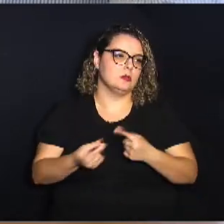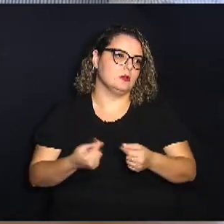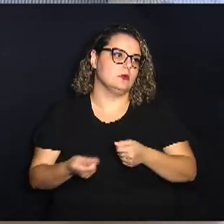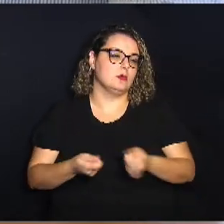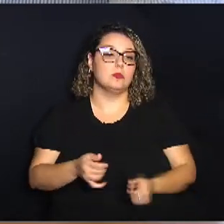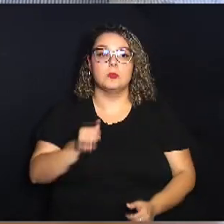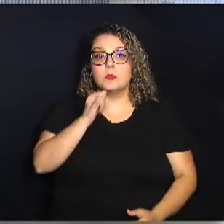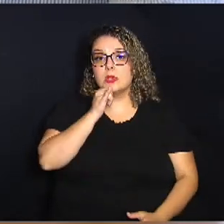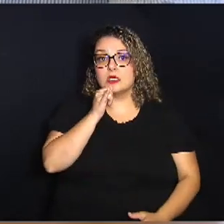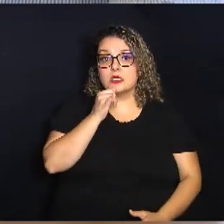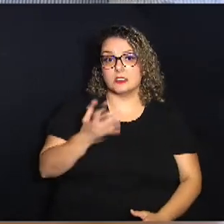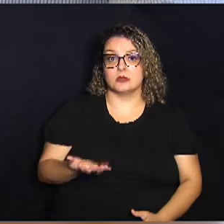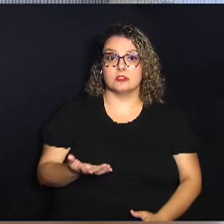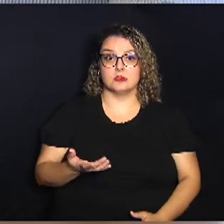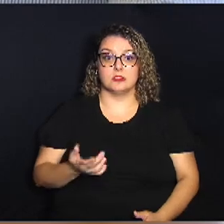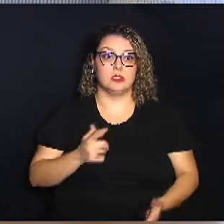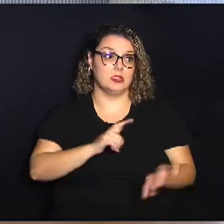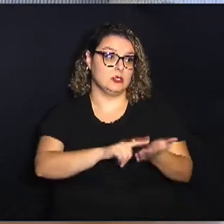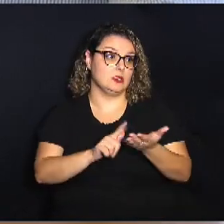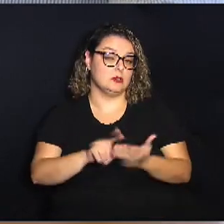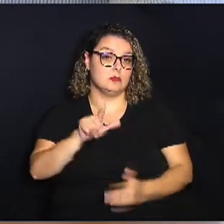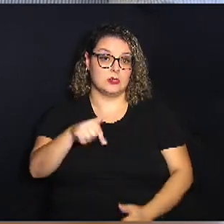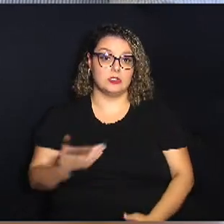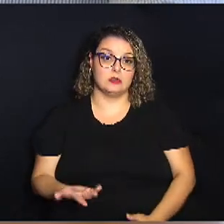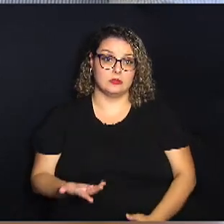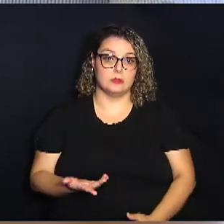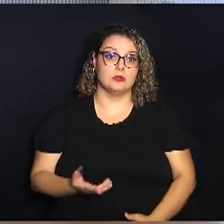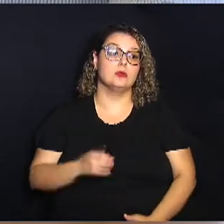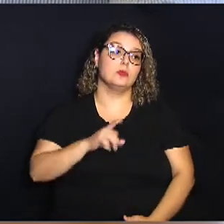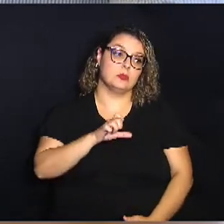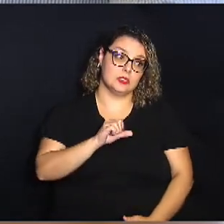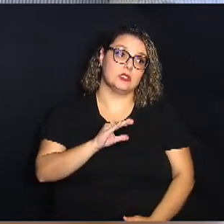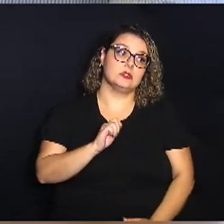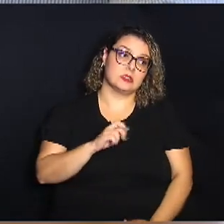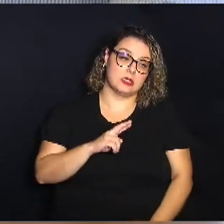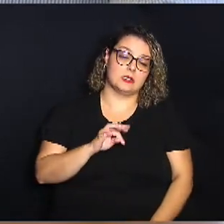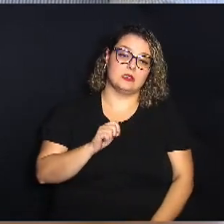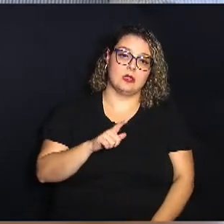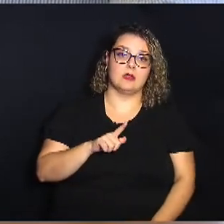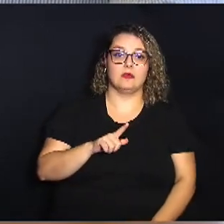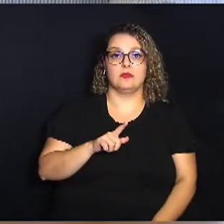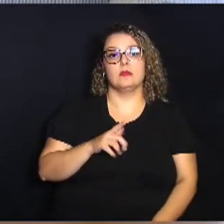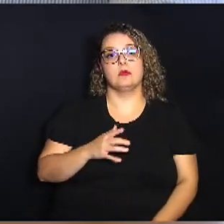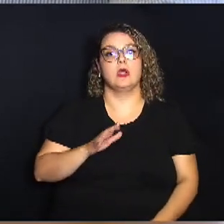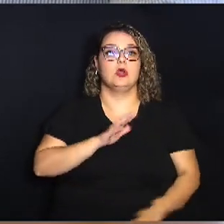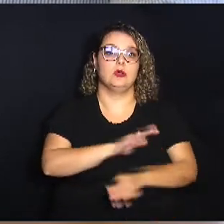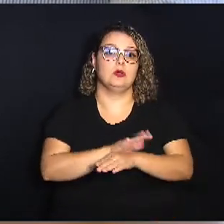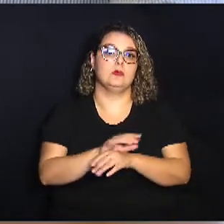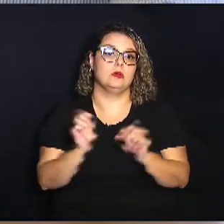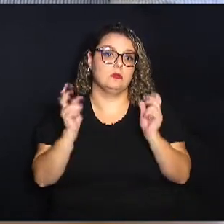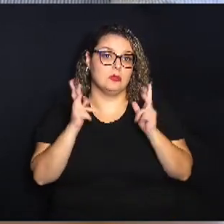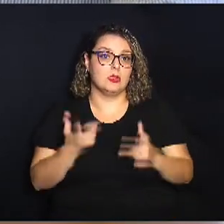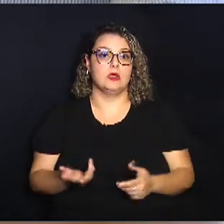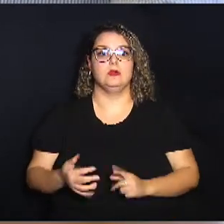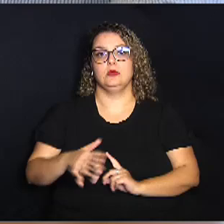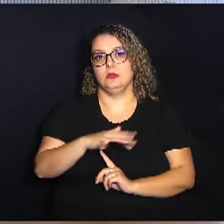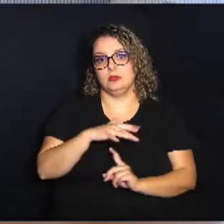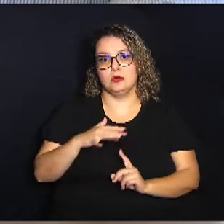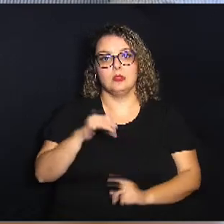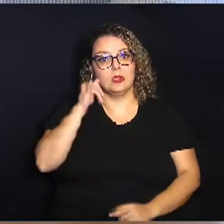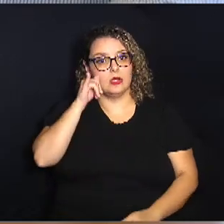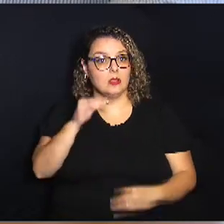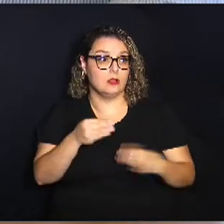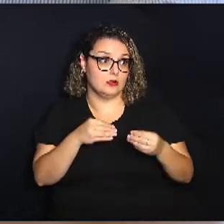por exemplo na limpeza depois os descartáveis ajudam né obviamente a tá sempre muito atento à questão do meio ambiente evitar os